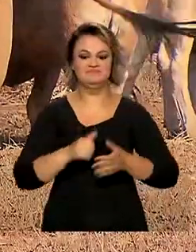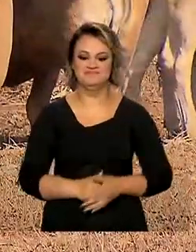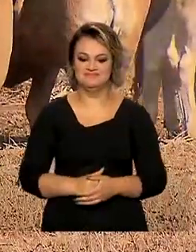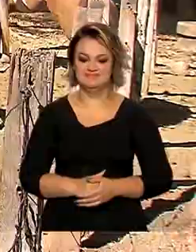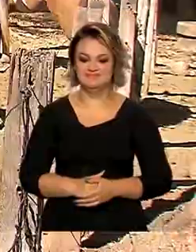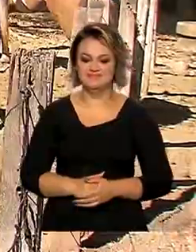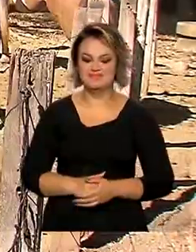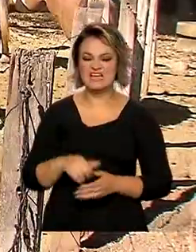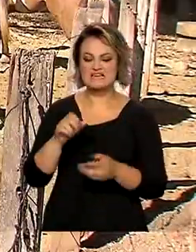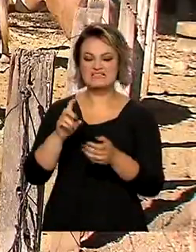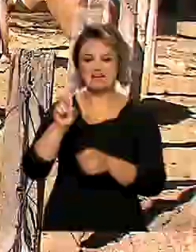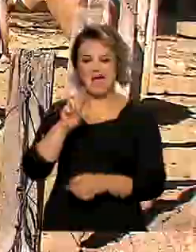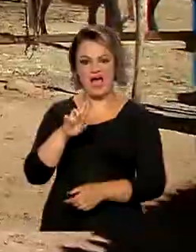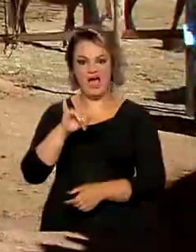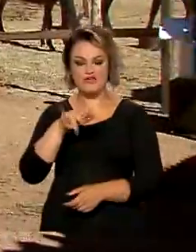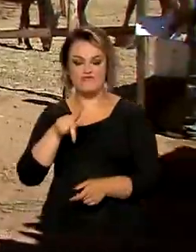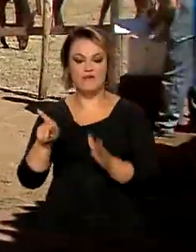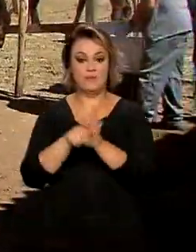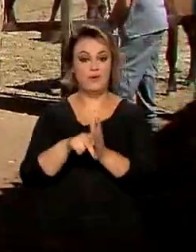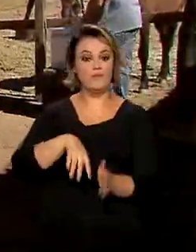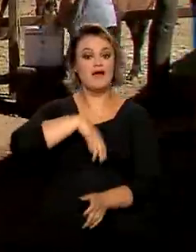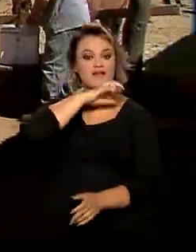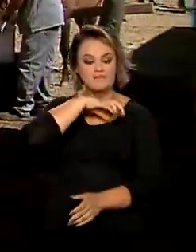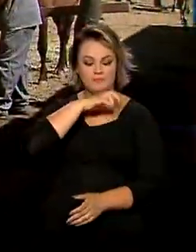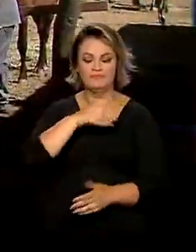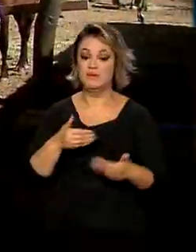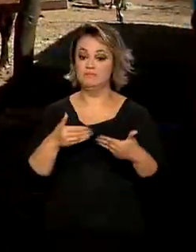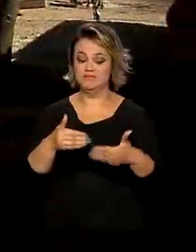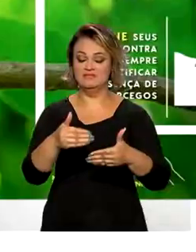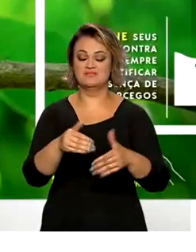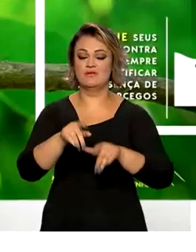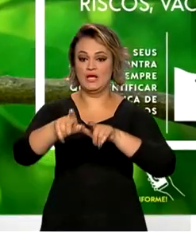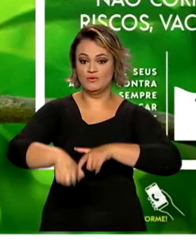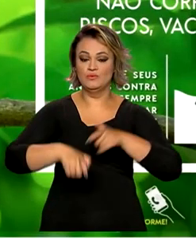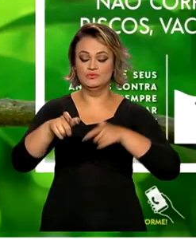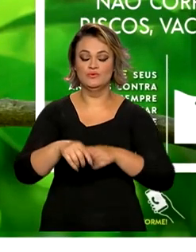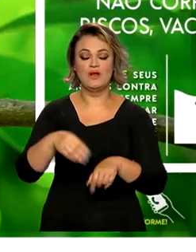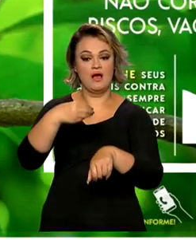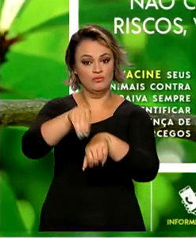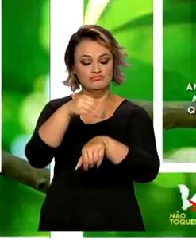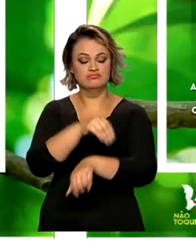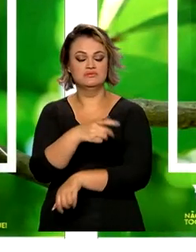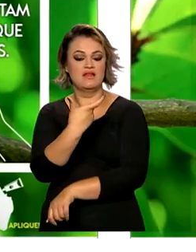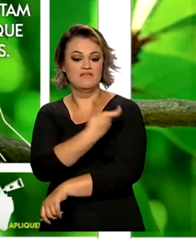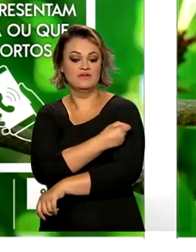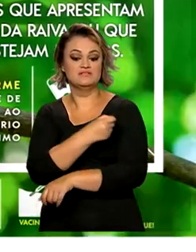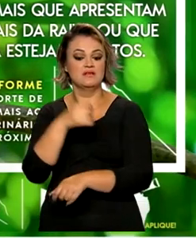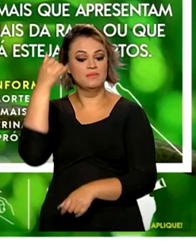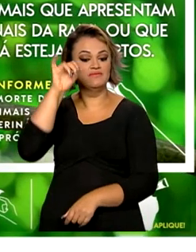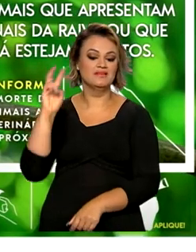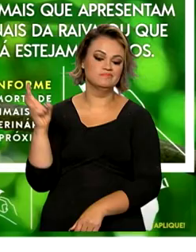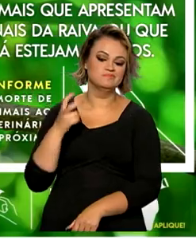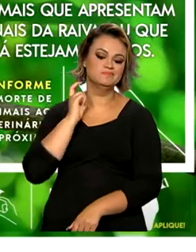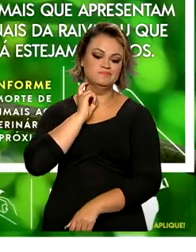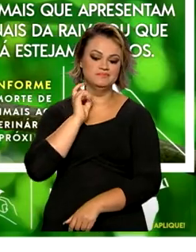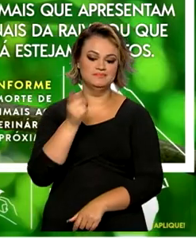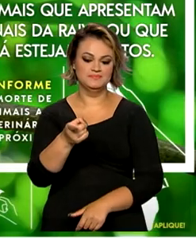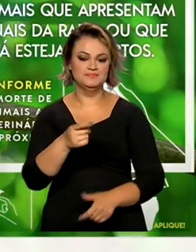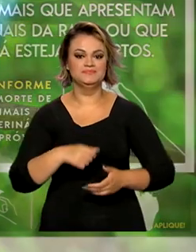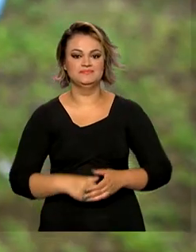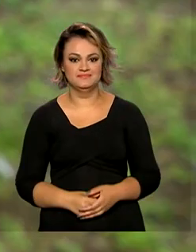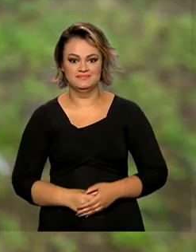a raiva animal, Ministério da Agricultura orienta a vacinação do rebanho para controlar morcego transmissor da doença.